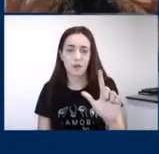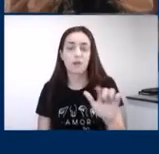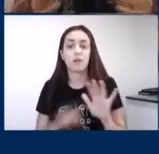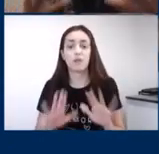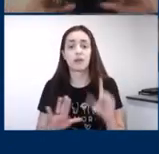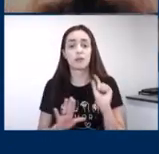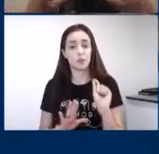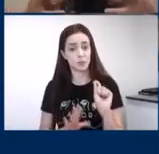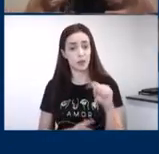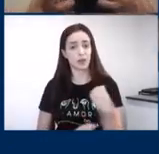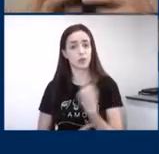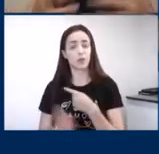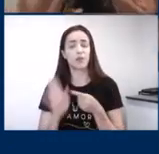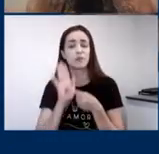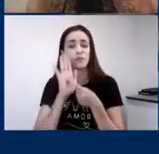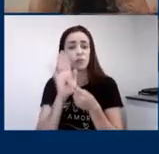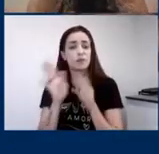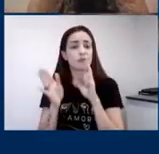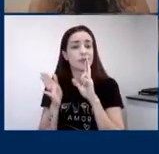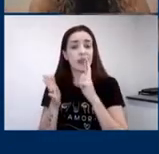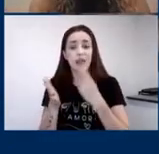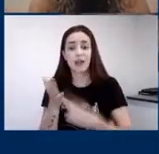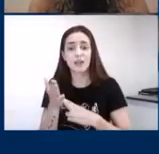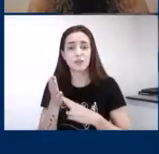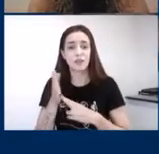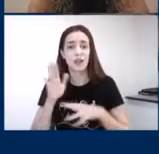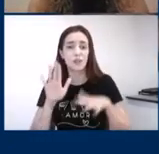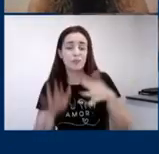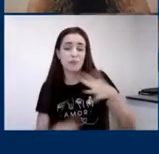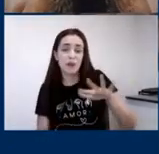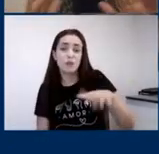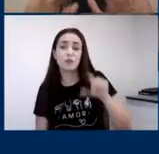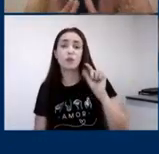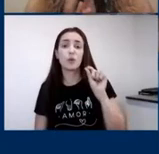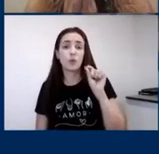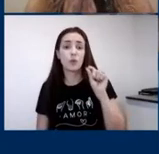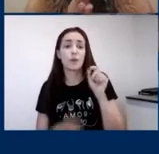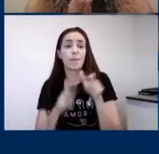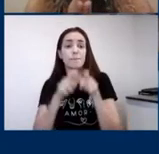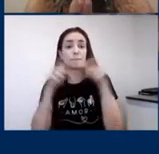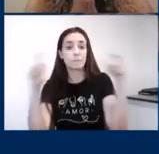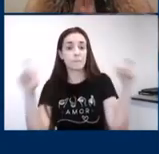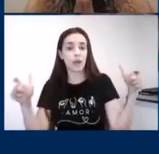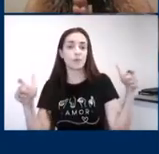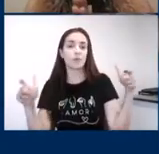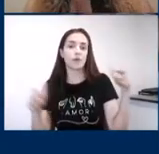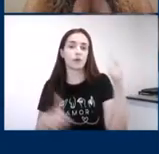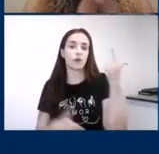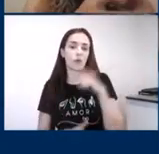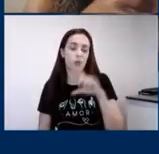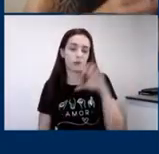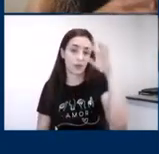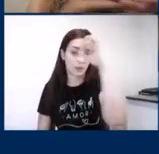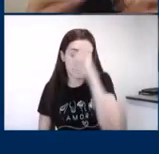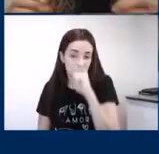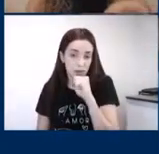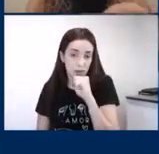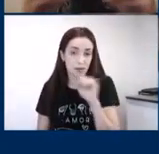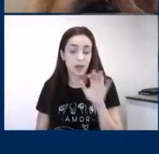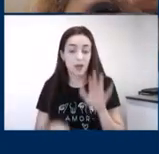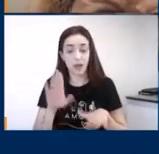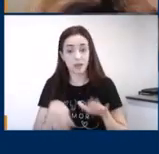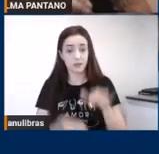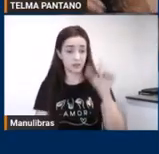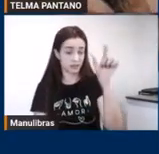mostra para vocês é um resultado de uma média estatística sempre. E essa média estatística pode ser que o sujeito que vocês